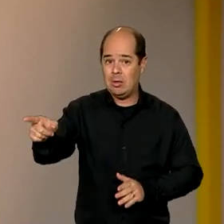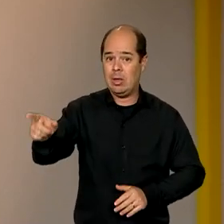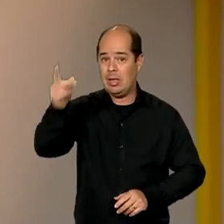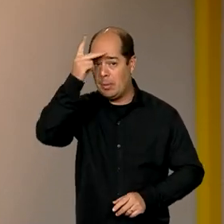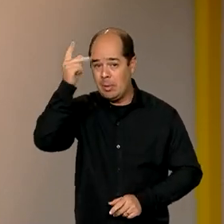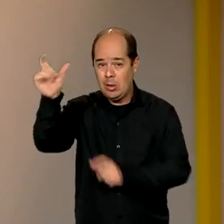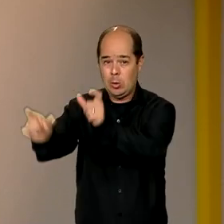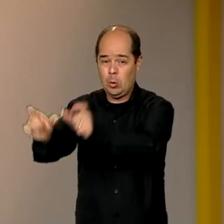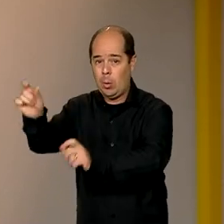Israel e o Hamas.